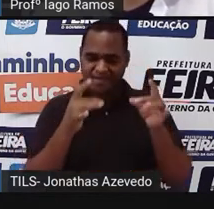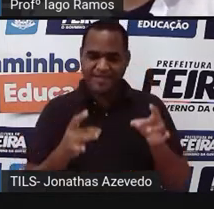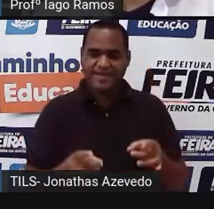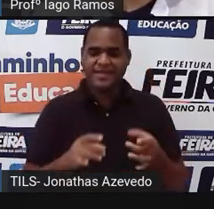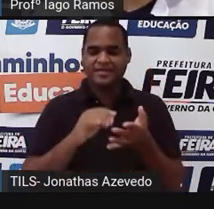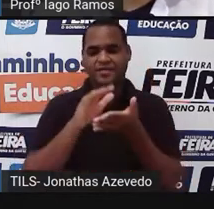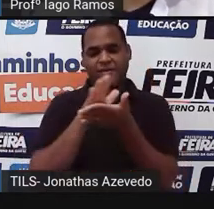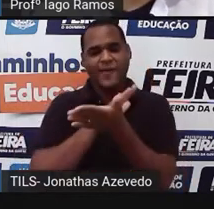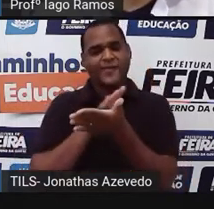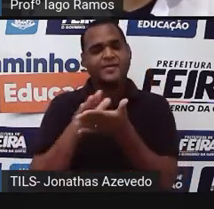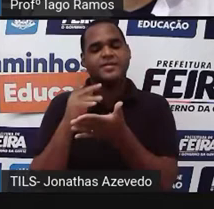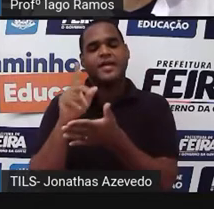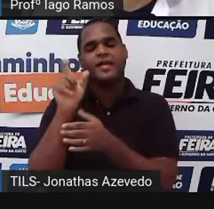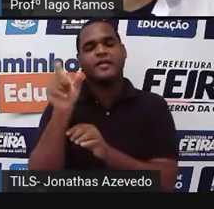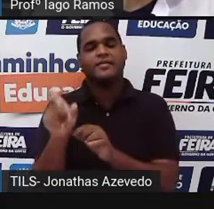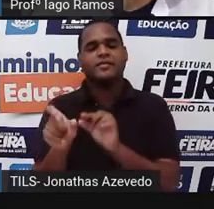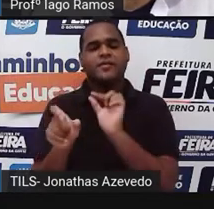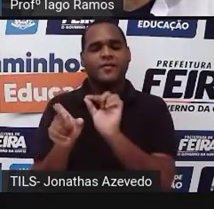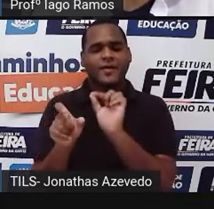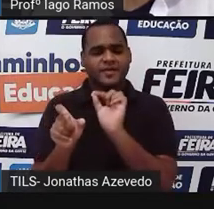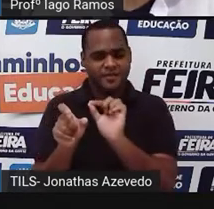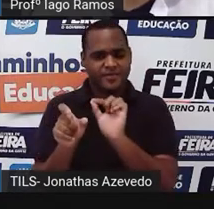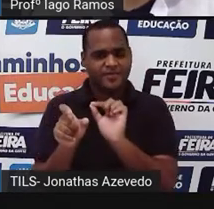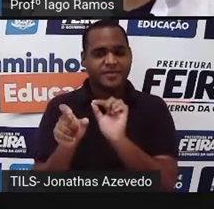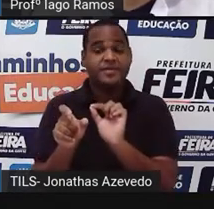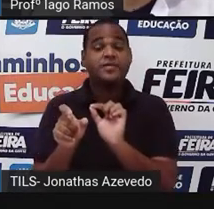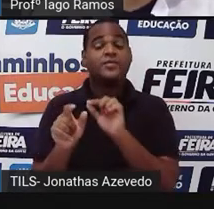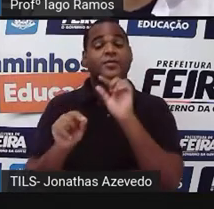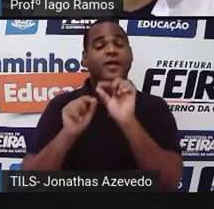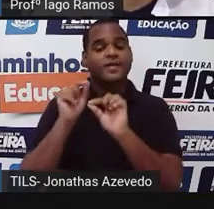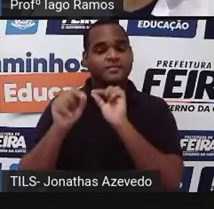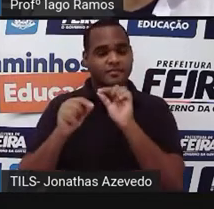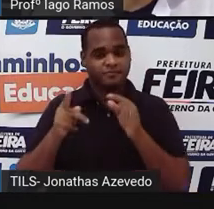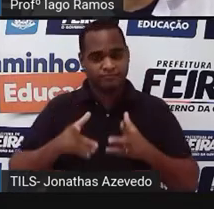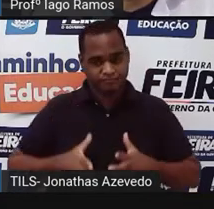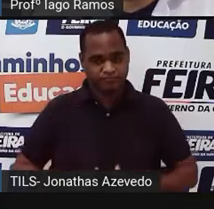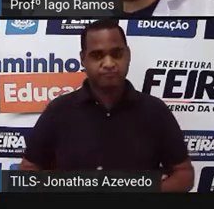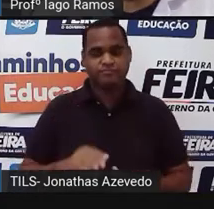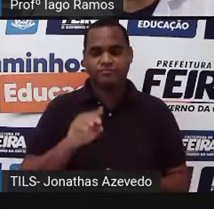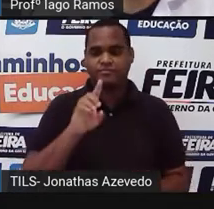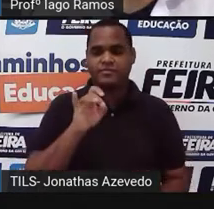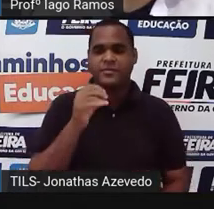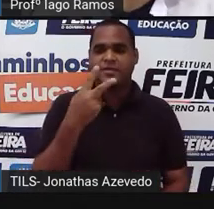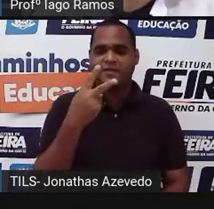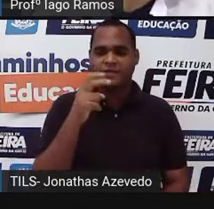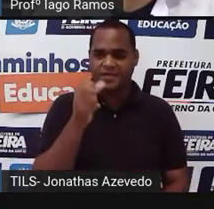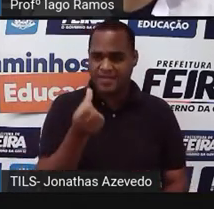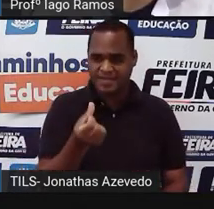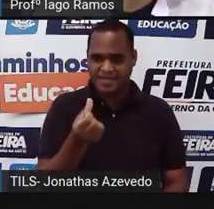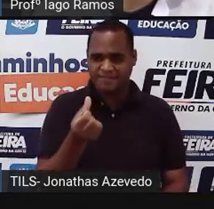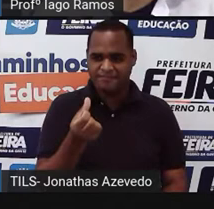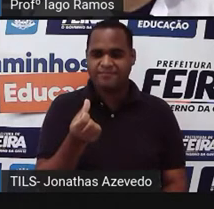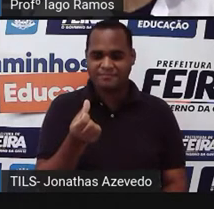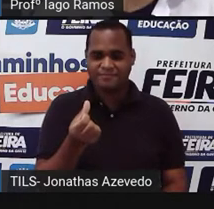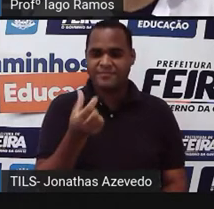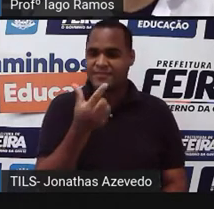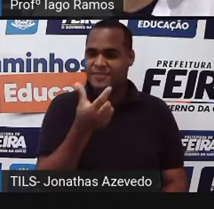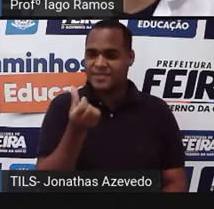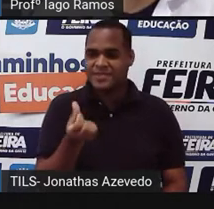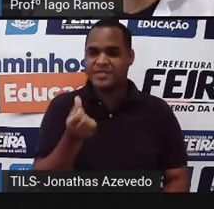quem é a Catherine, tá? A Catherine nasceu no dia 26 de agosto do ano de